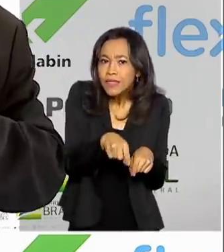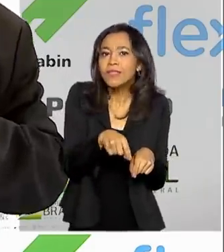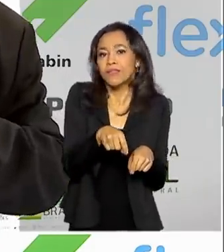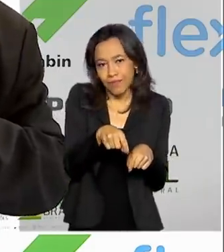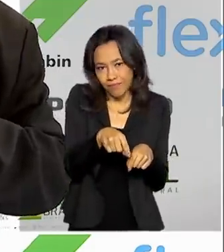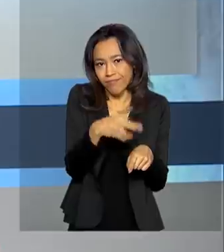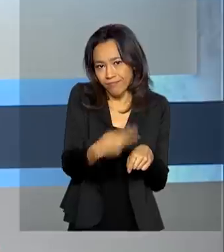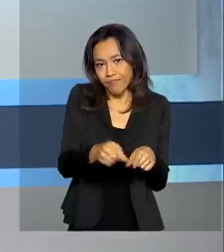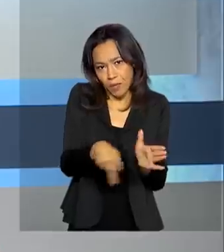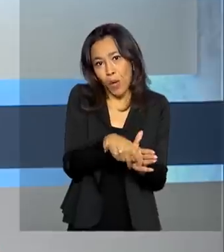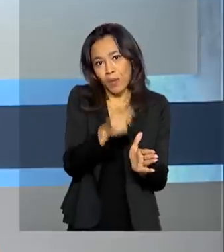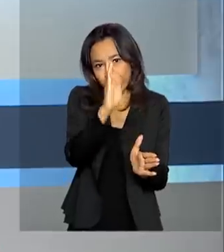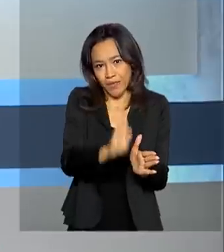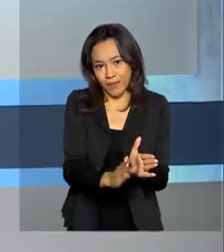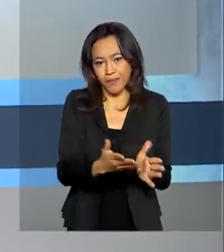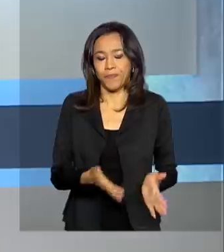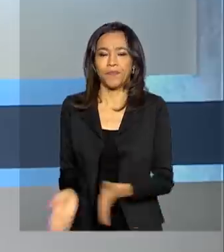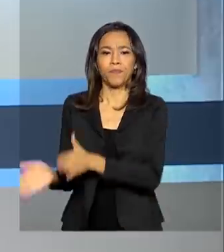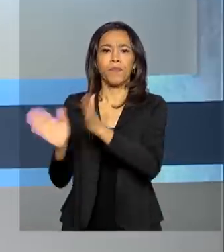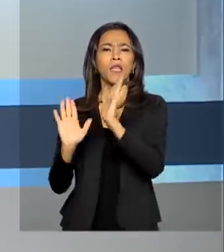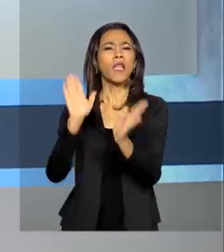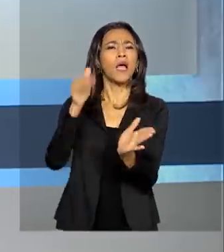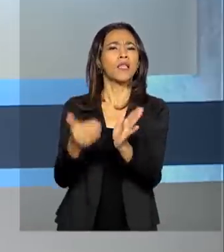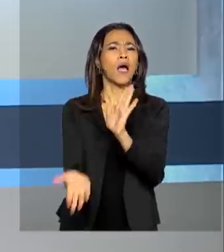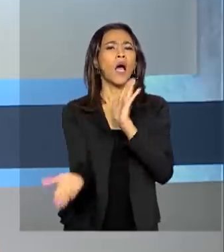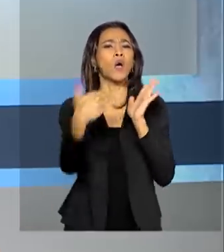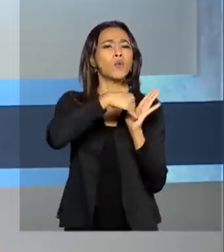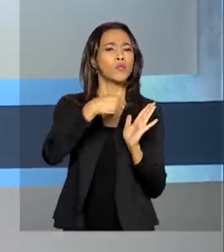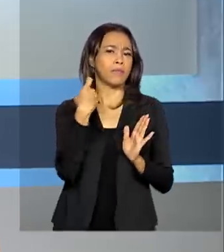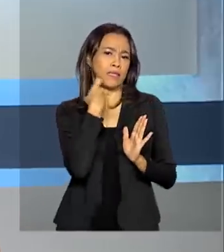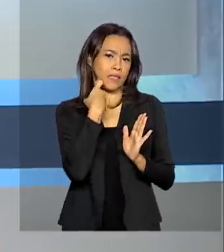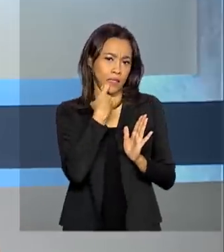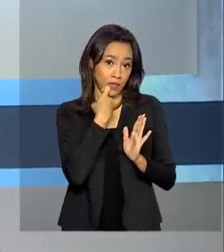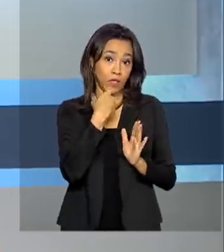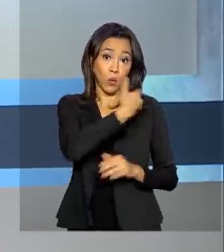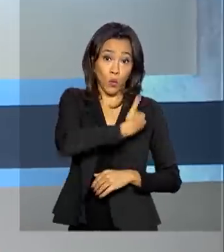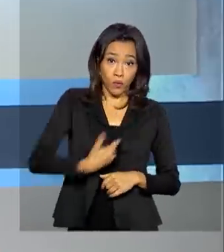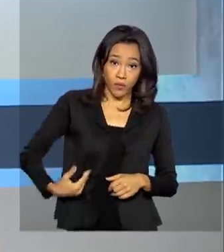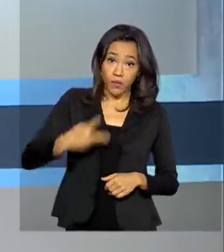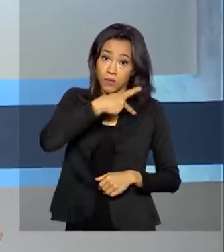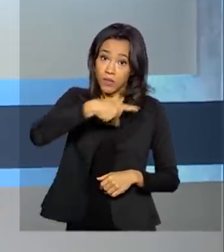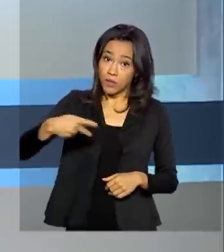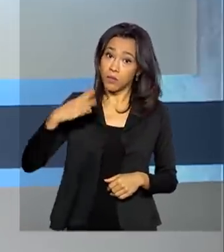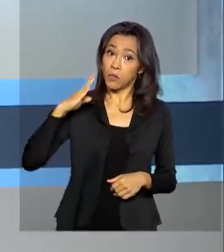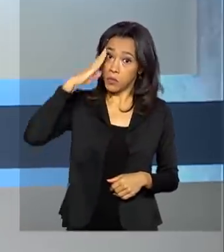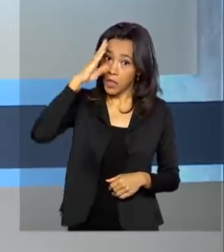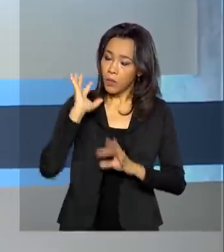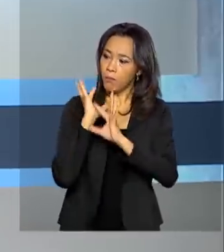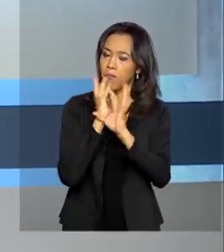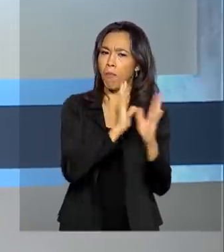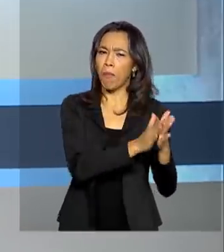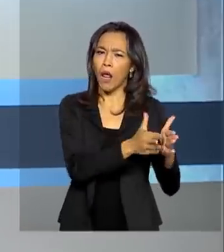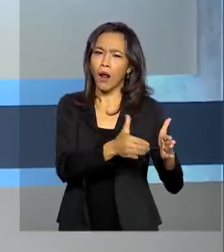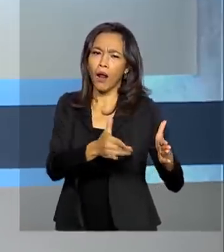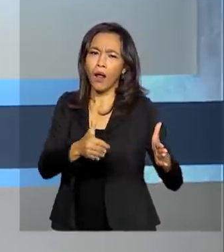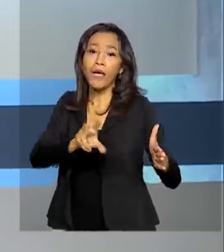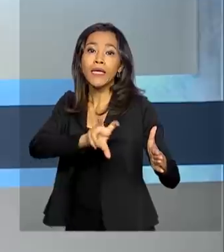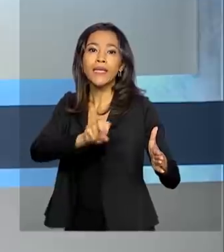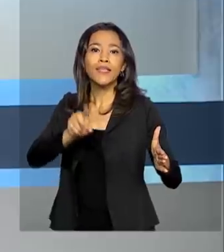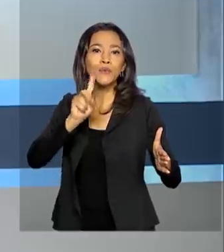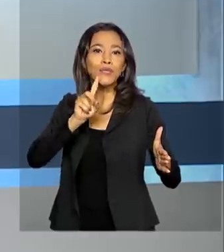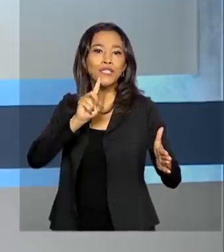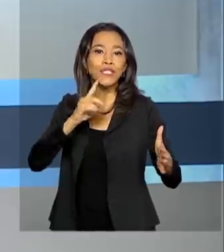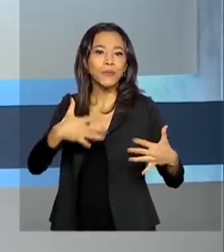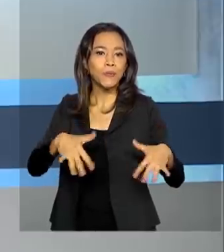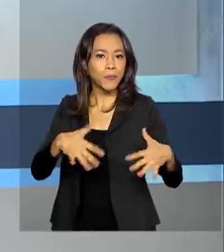tecnológica. Na última sexta-feira, o governo do presidente Jair Bolsonaro completou 500 dias, mais